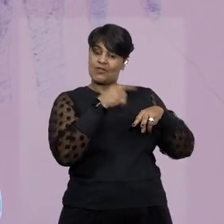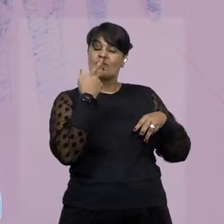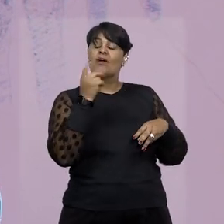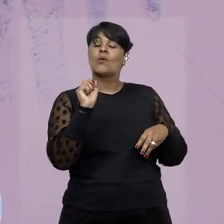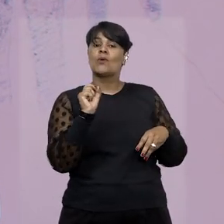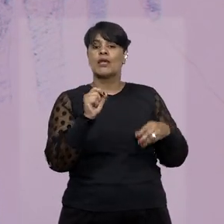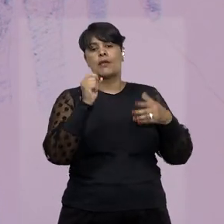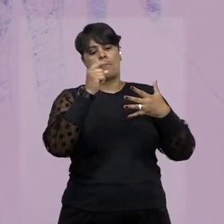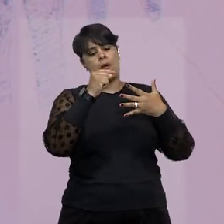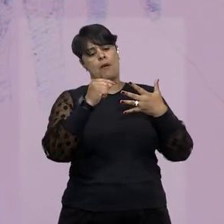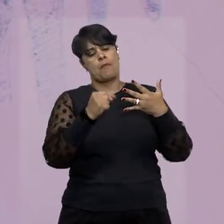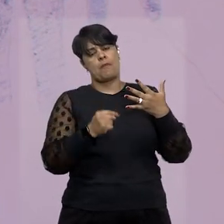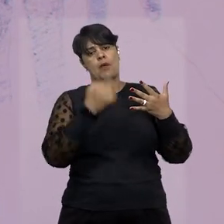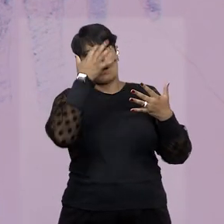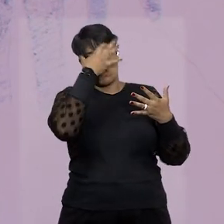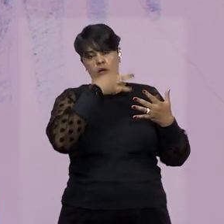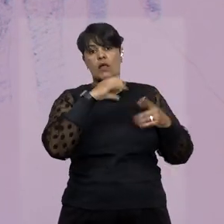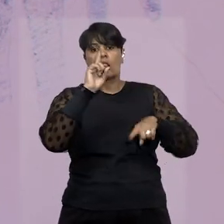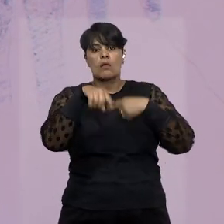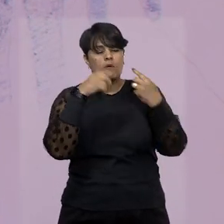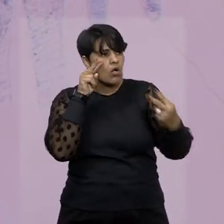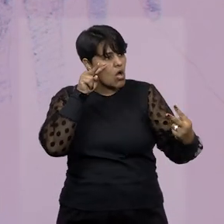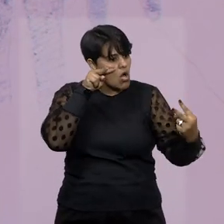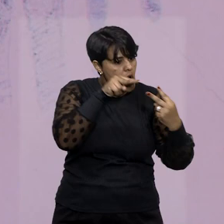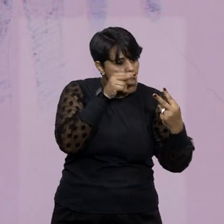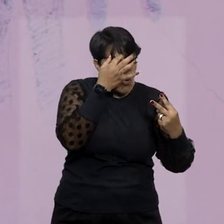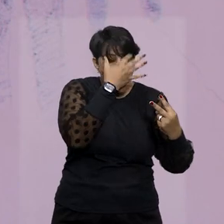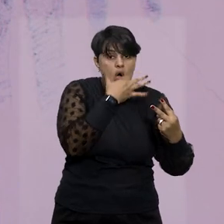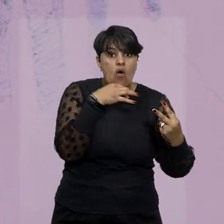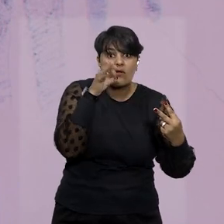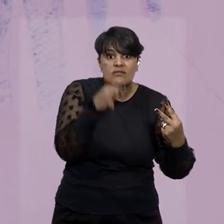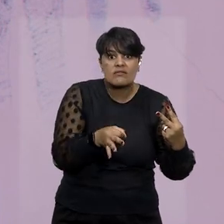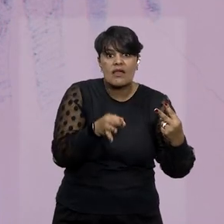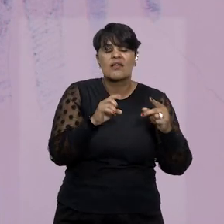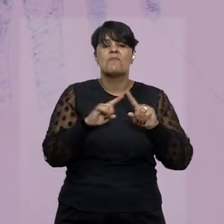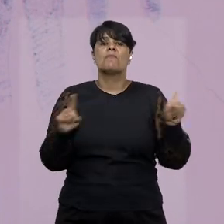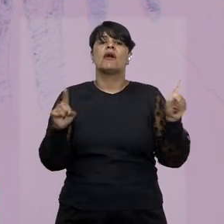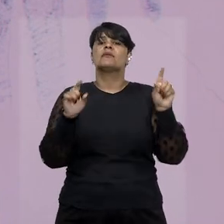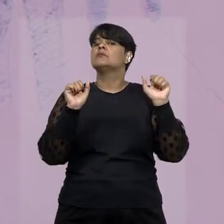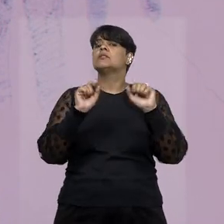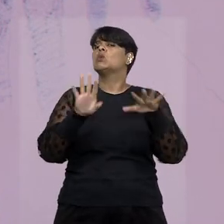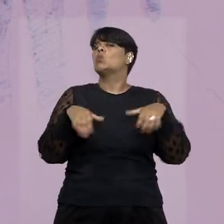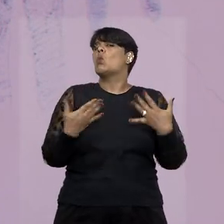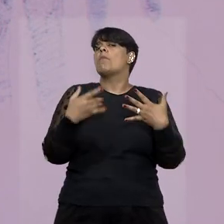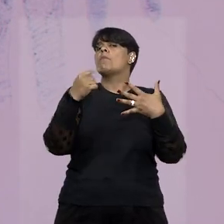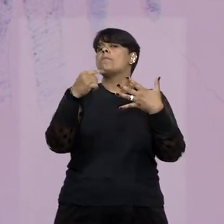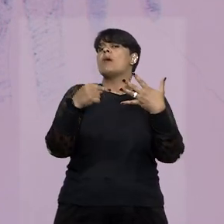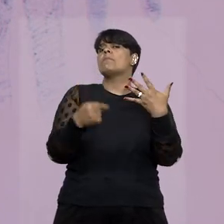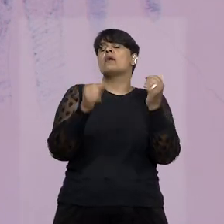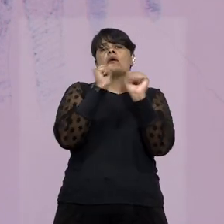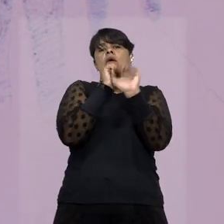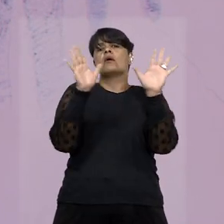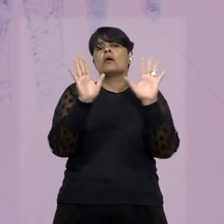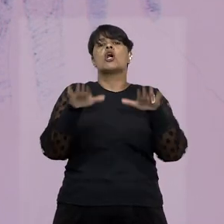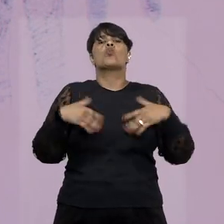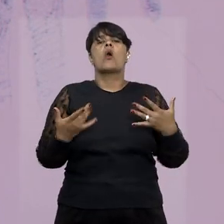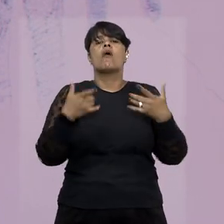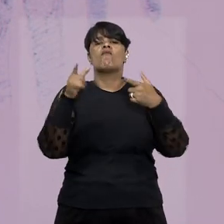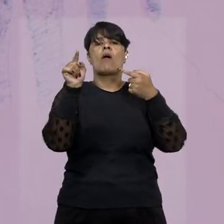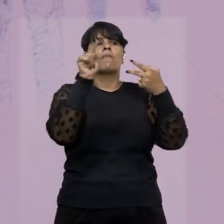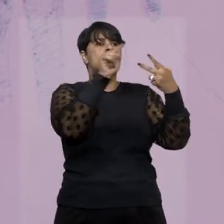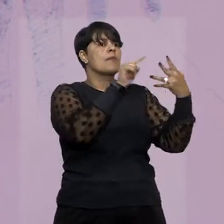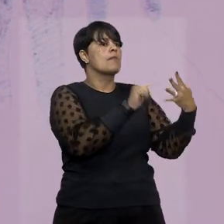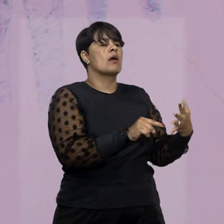suspeito e depois o reconheceu por foto. Mas não foi esclarecido quais características seriam essas, nem quais fotografias foram